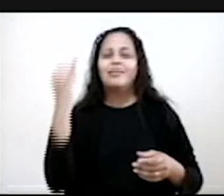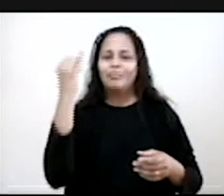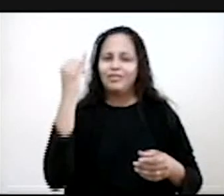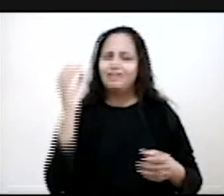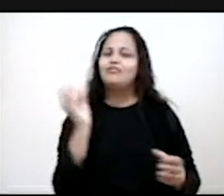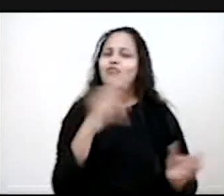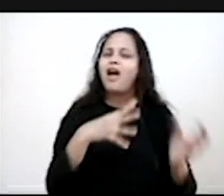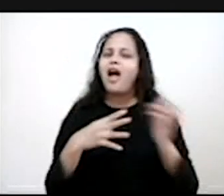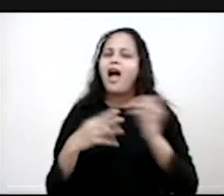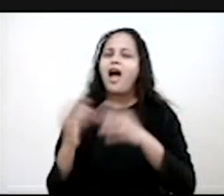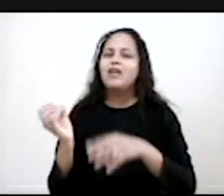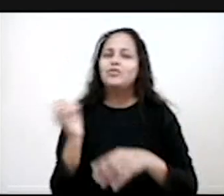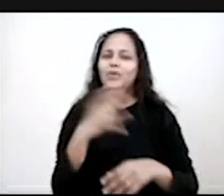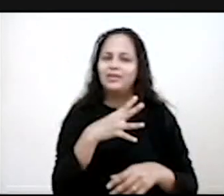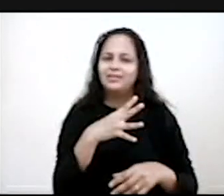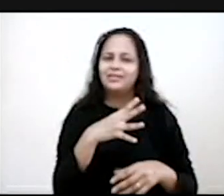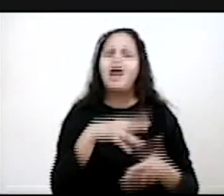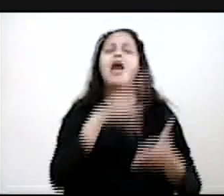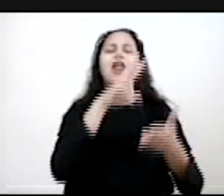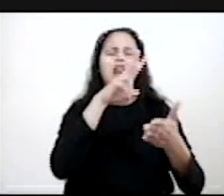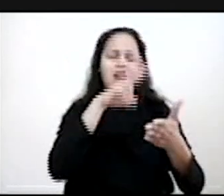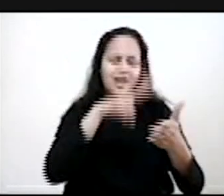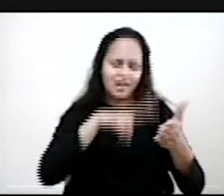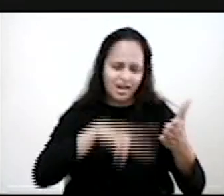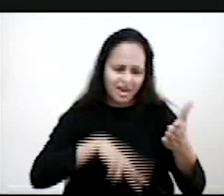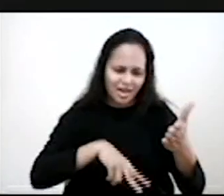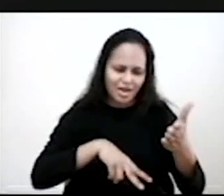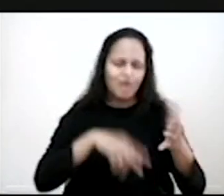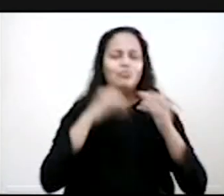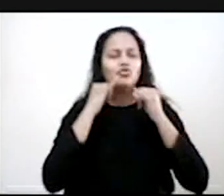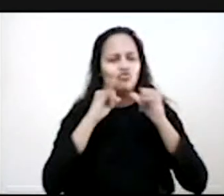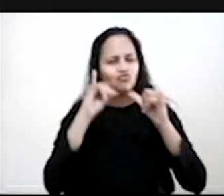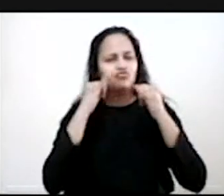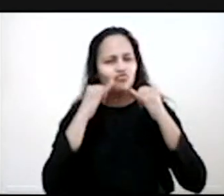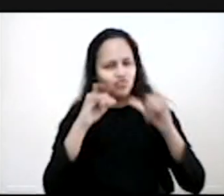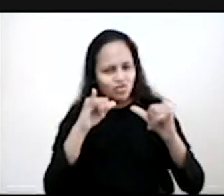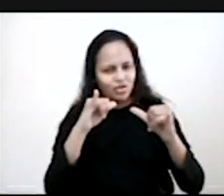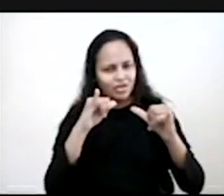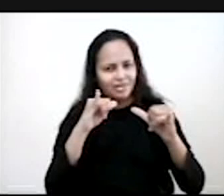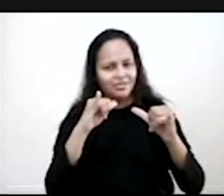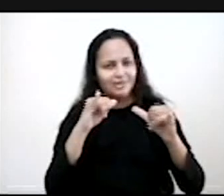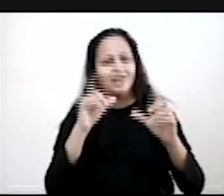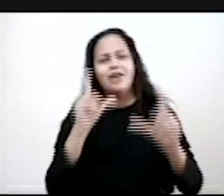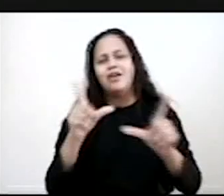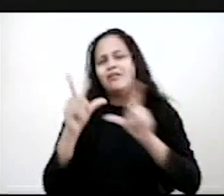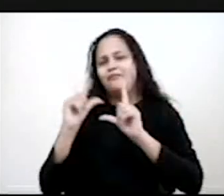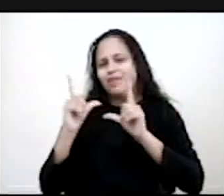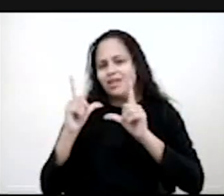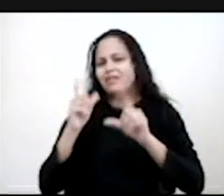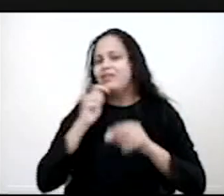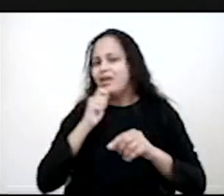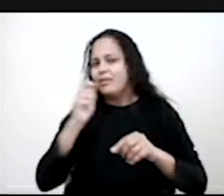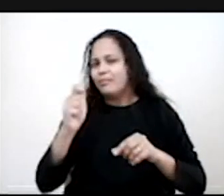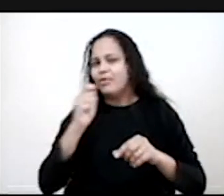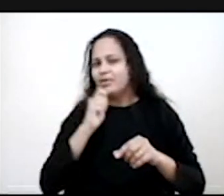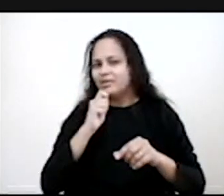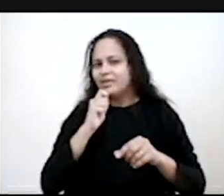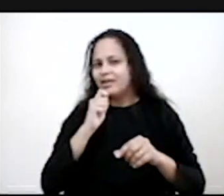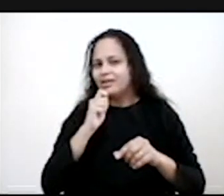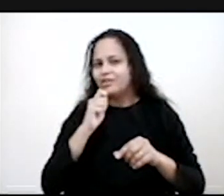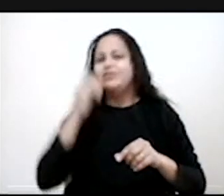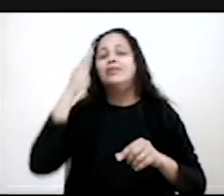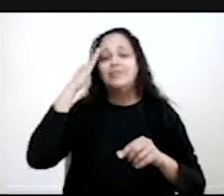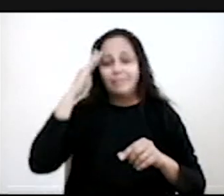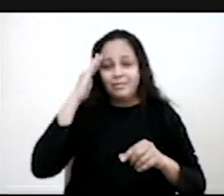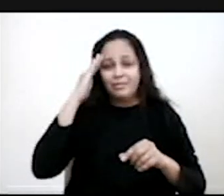nós ficarmos atualizados e lermos, sim, notícias, lermos reportagens, assistimos a noticiários, porque somente